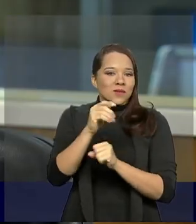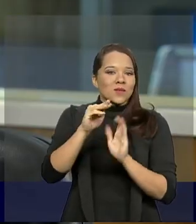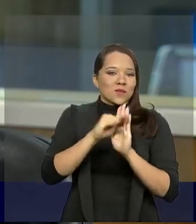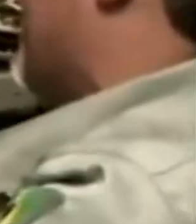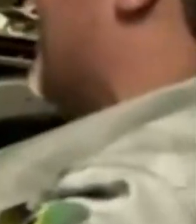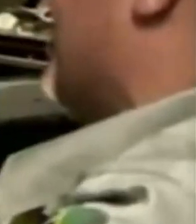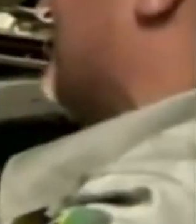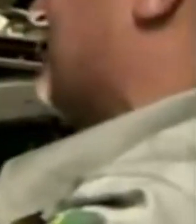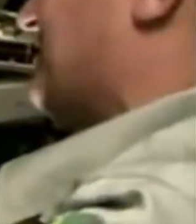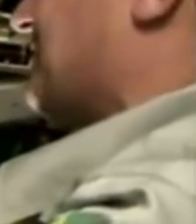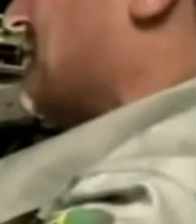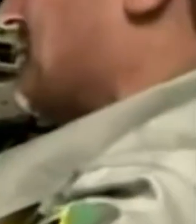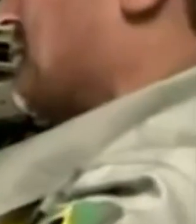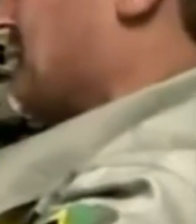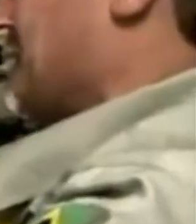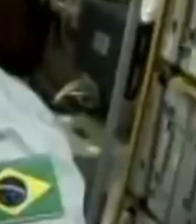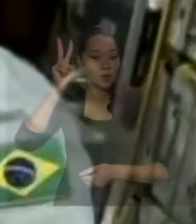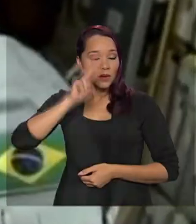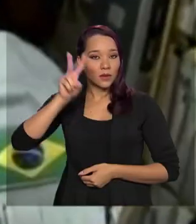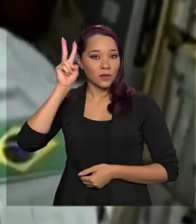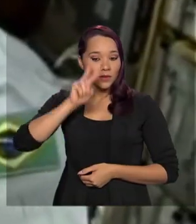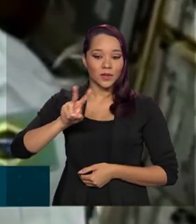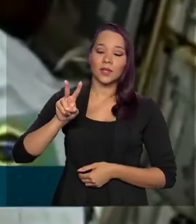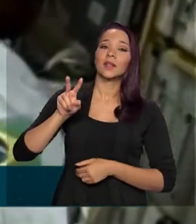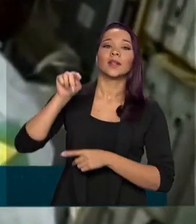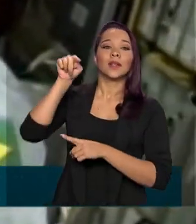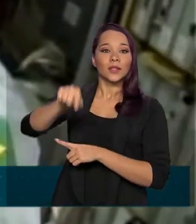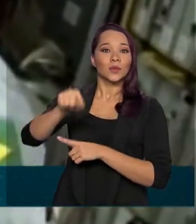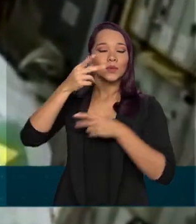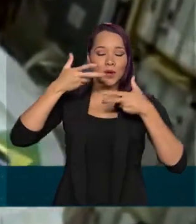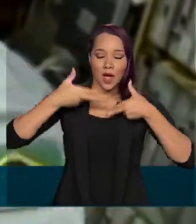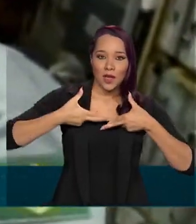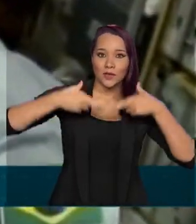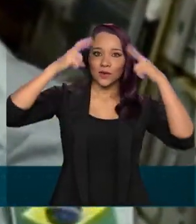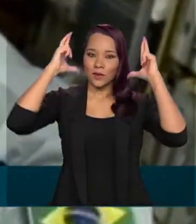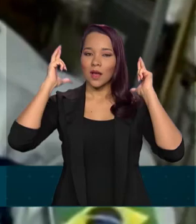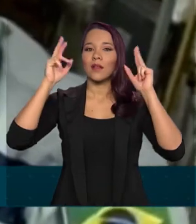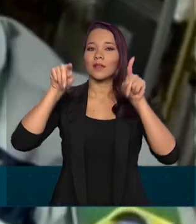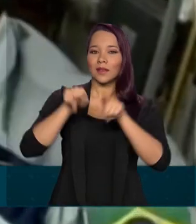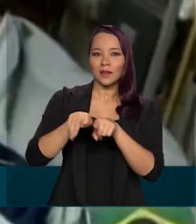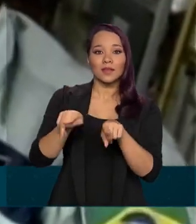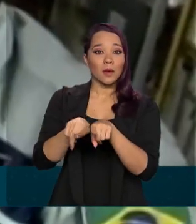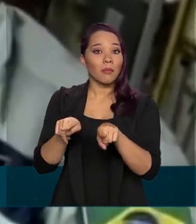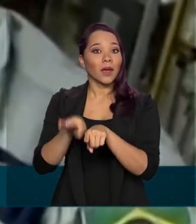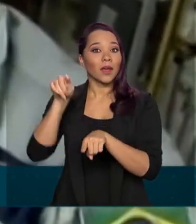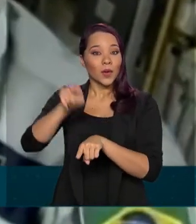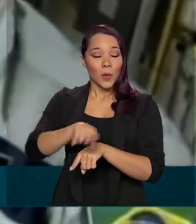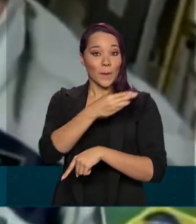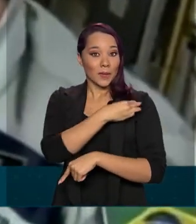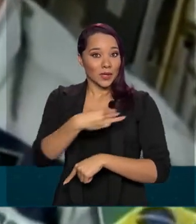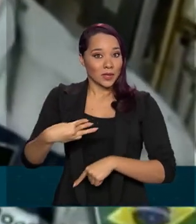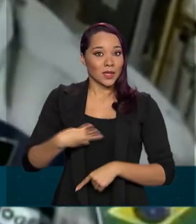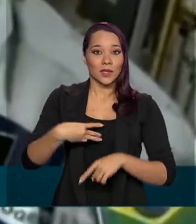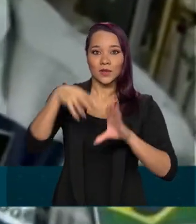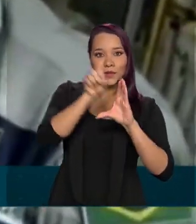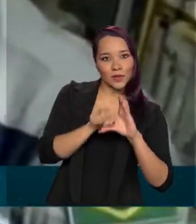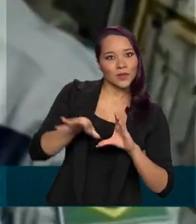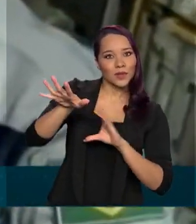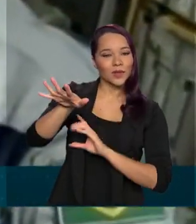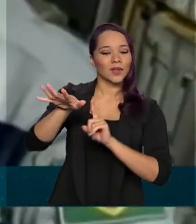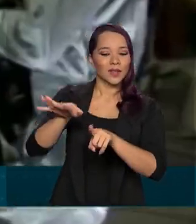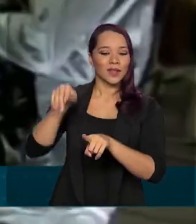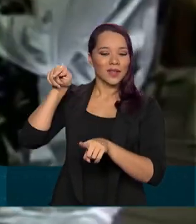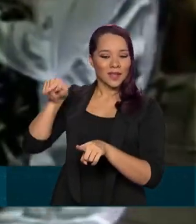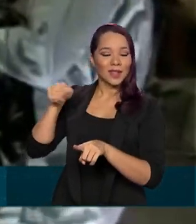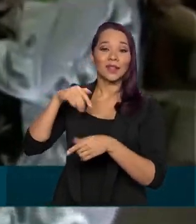A história do astronauta e atual ministro da Ciência, Tecnologia e Inovações, Marcos Pontes,